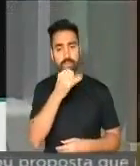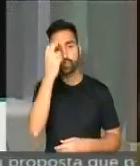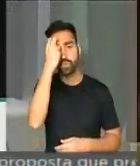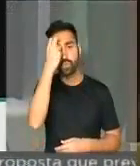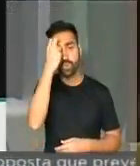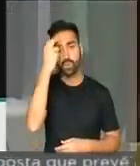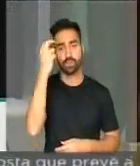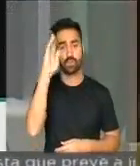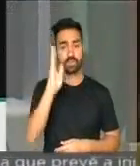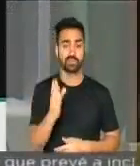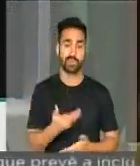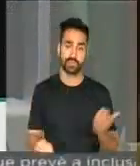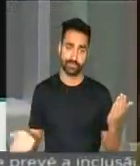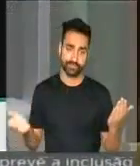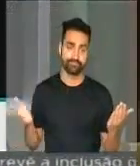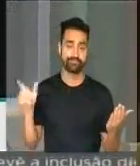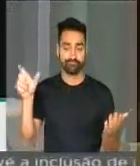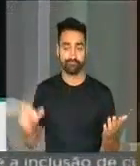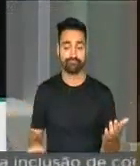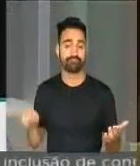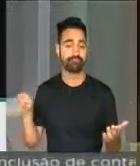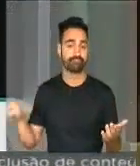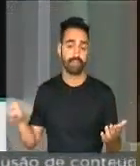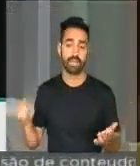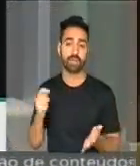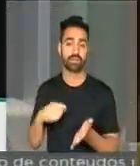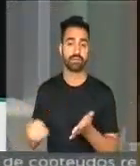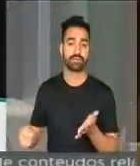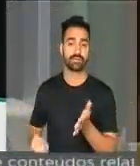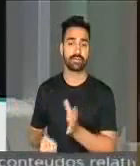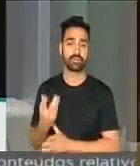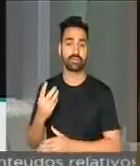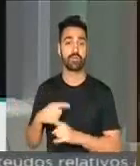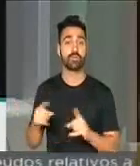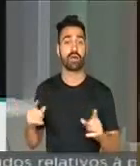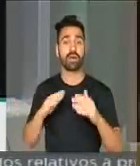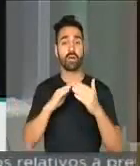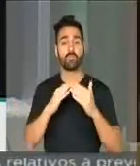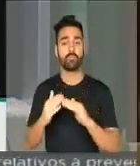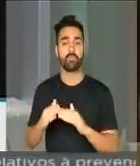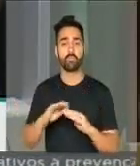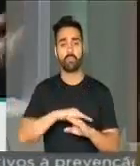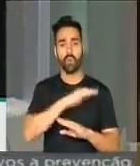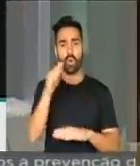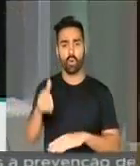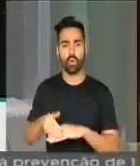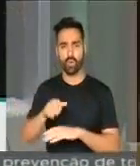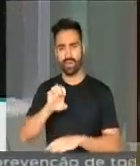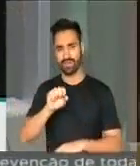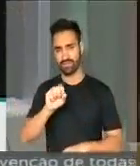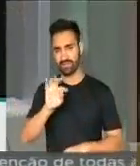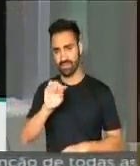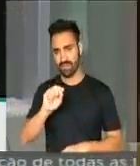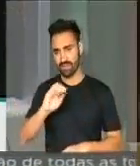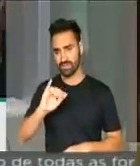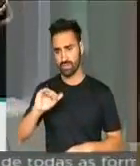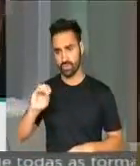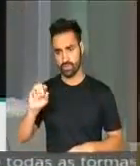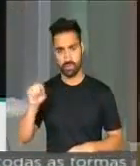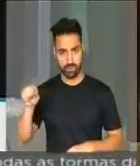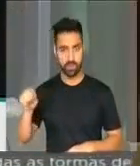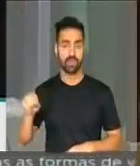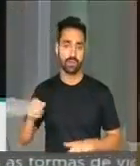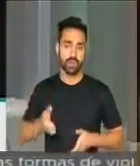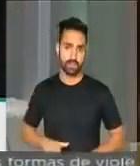compositor, mas sobretudo um menino do Morro do Estácio, esse menino que ali foi criado e